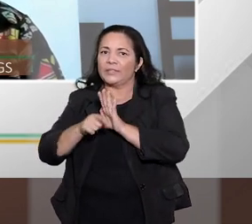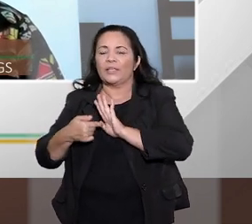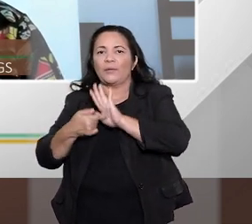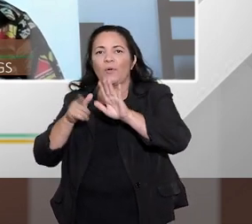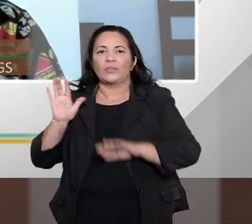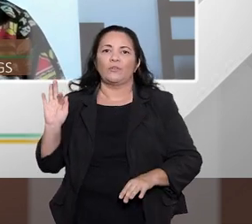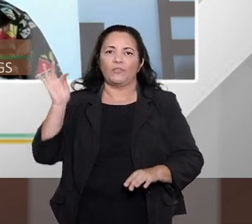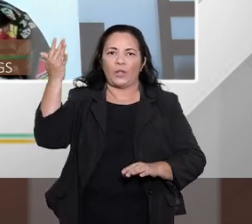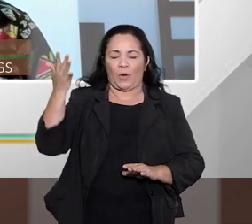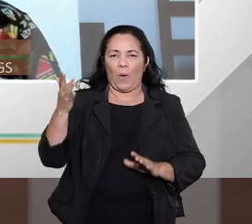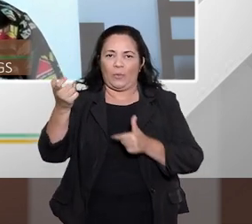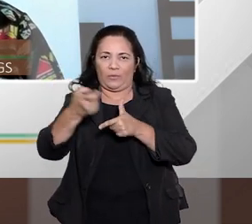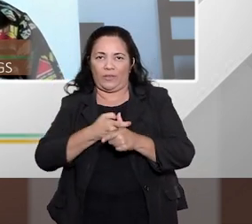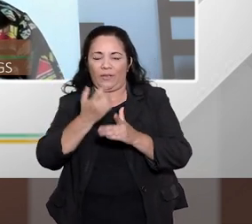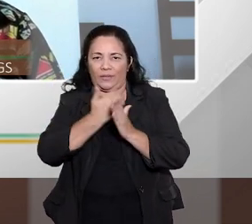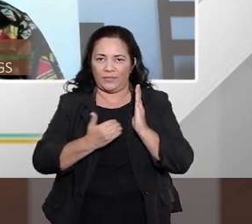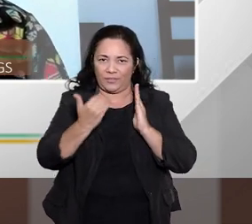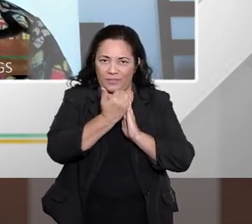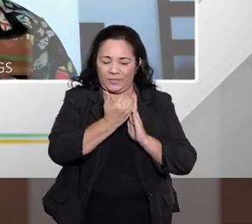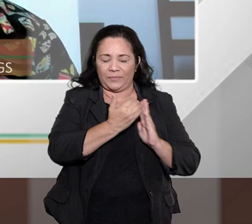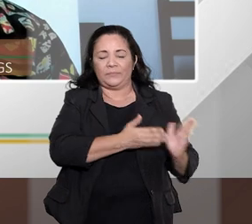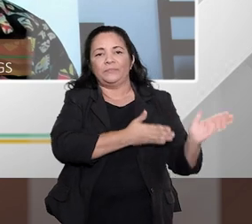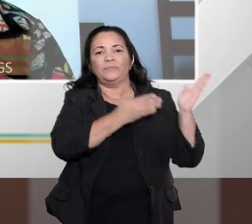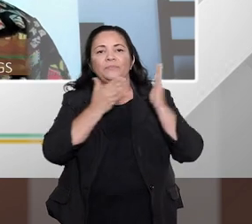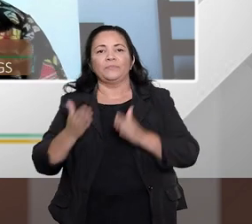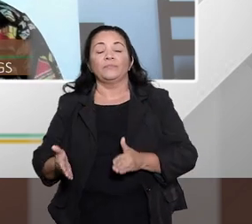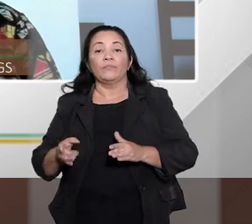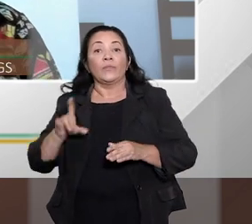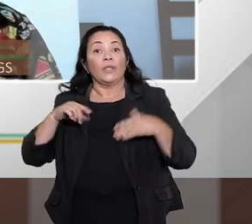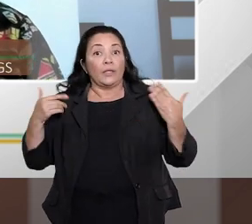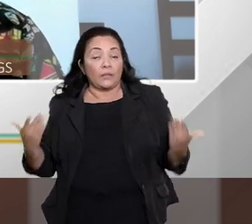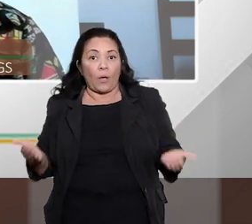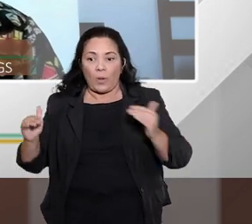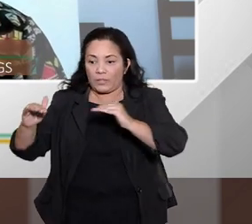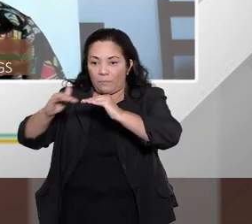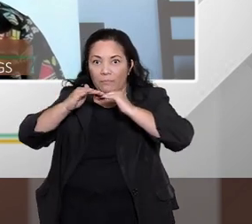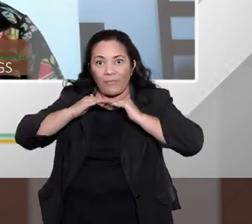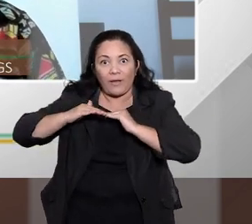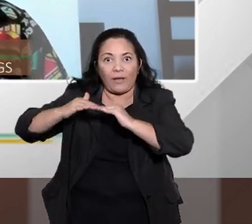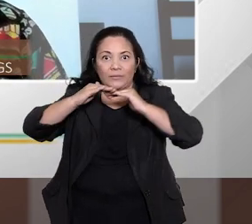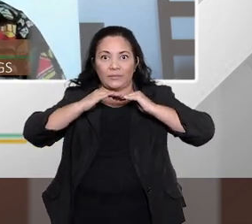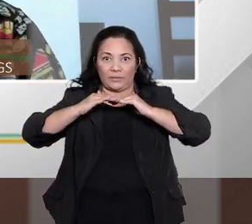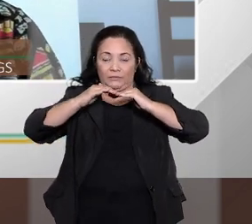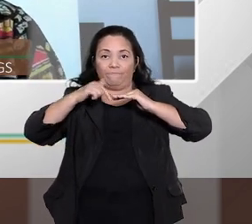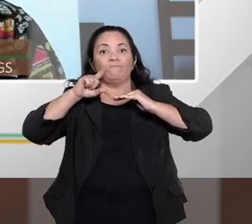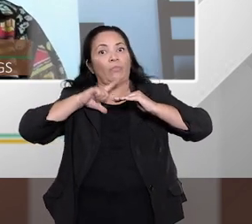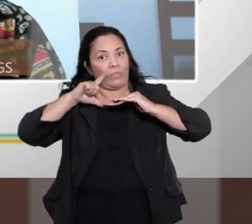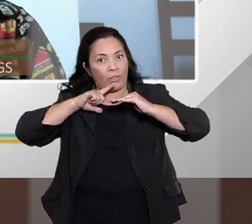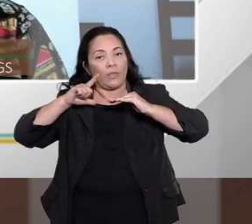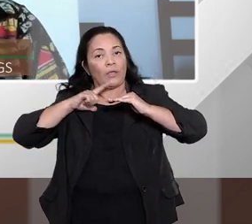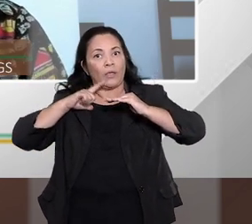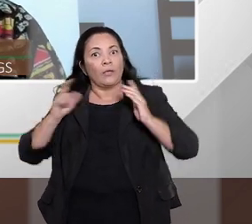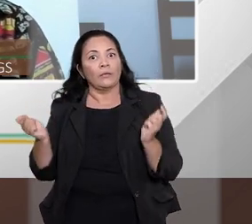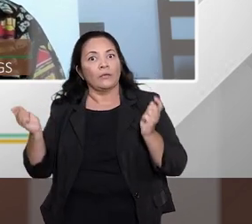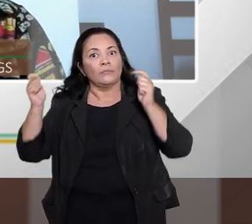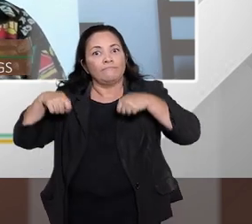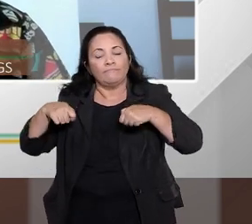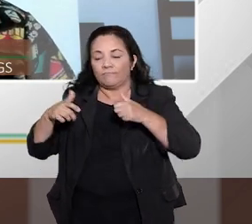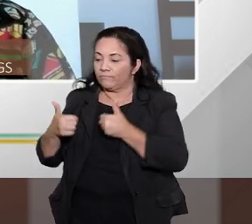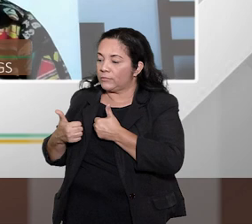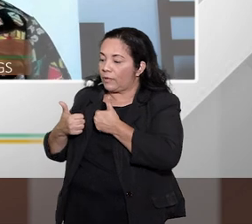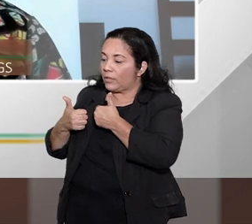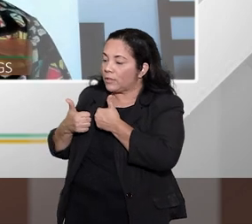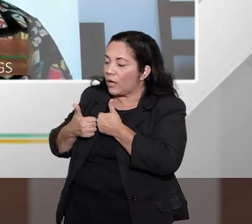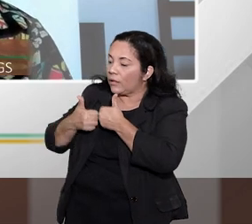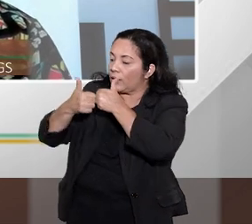fenômeno e essa uniformização permite que a gente possa acompanhar a prática